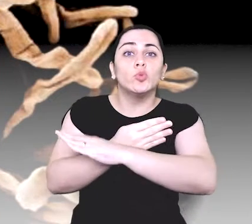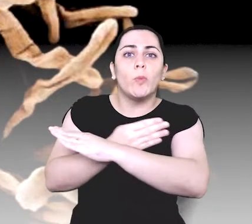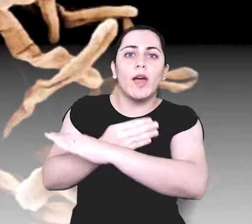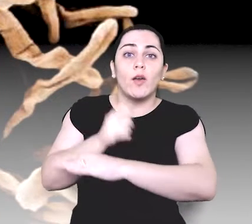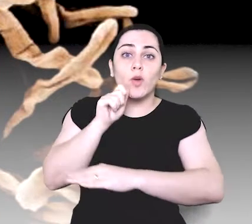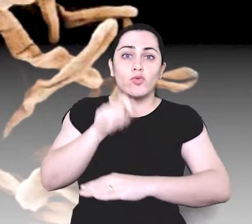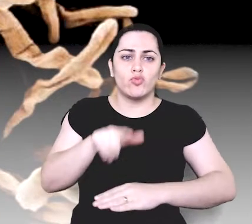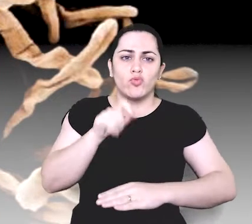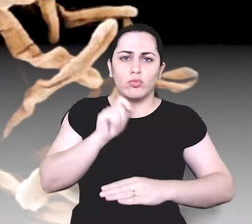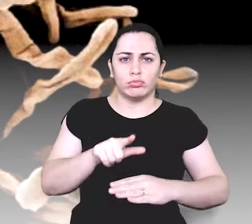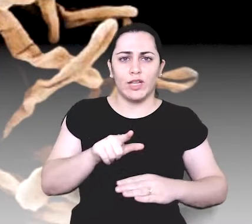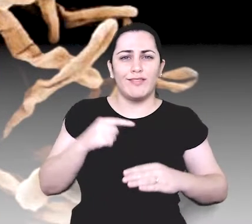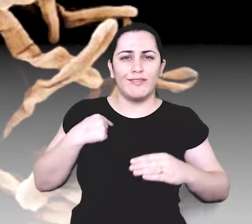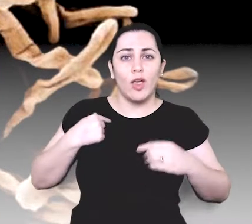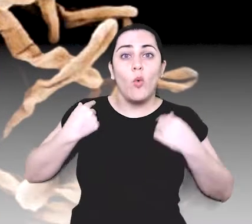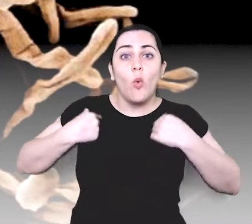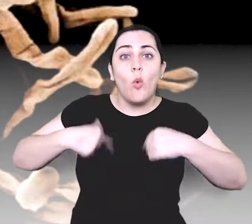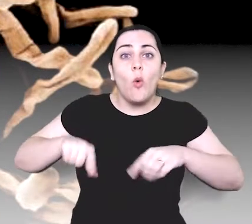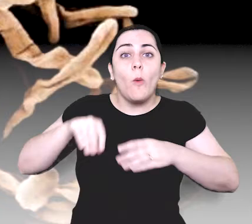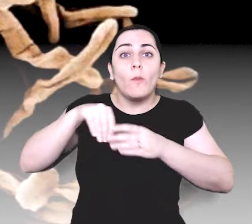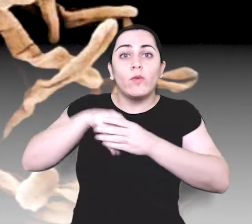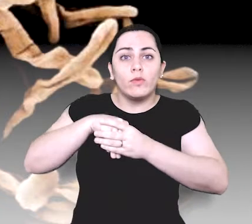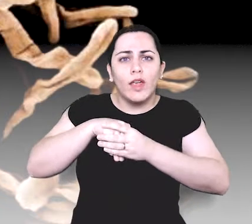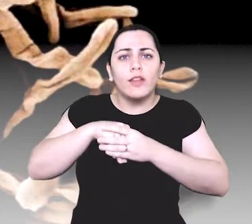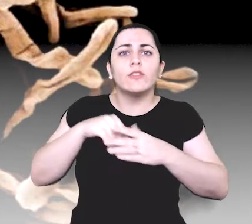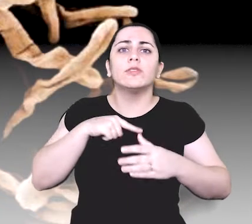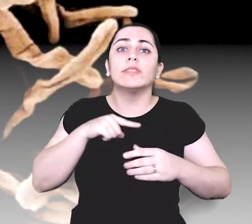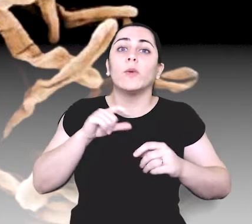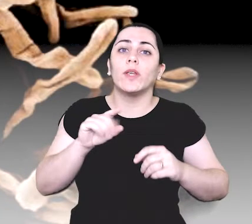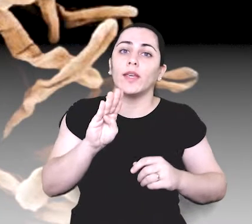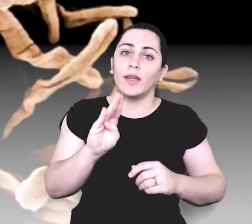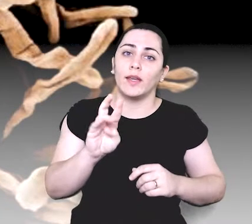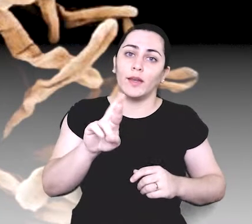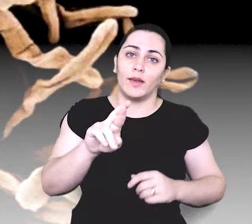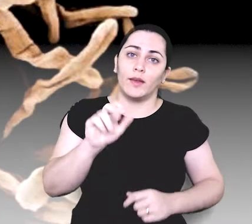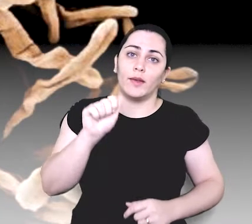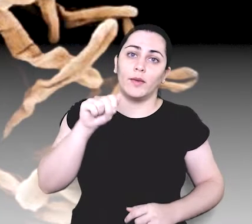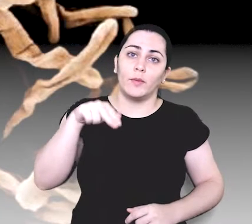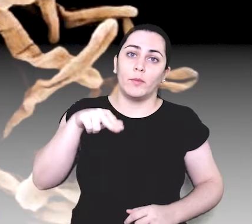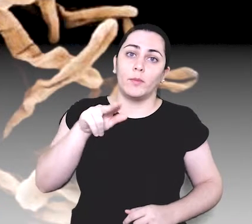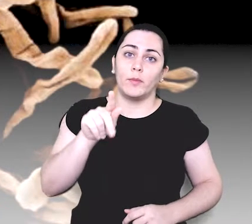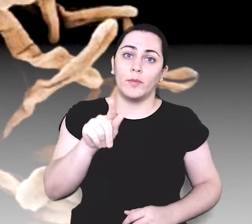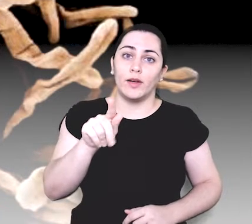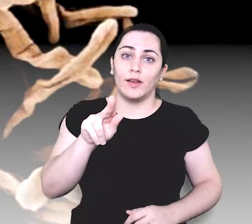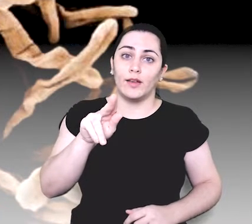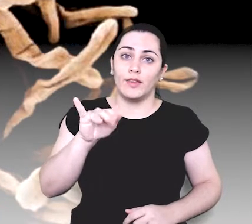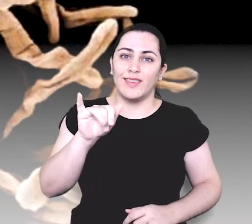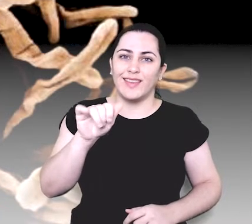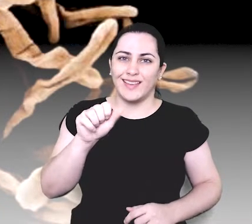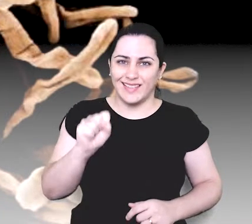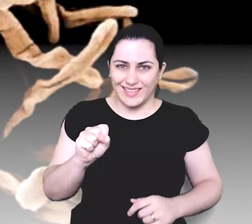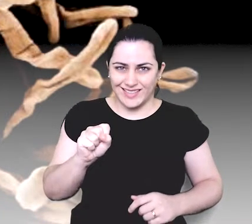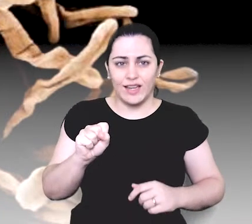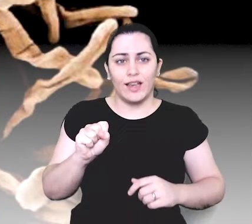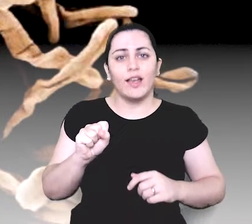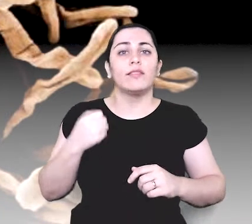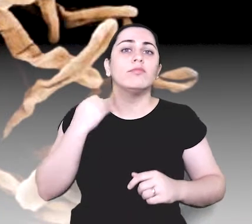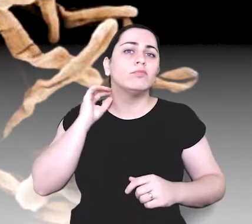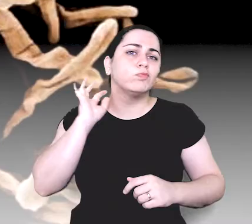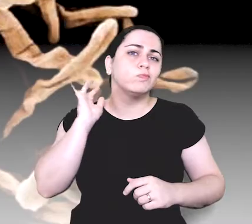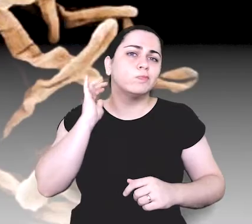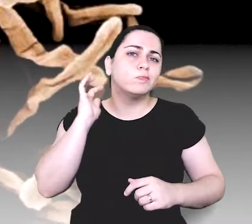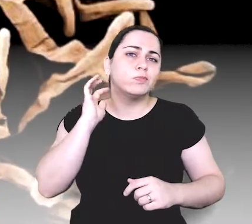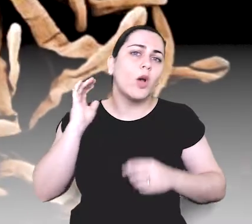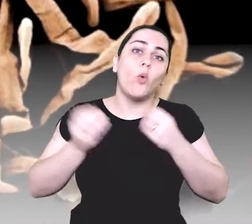recorte do corpo do tubarão, e esses filamentos são, na verdade, branquias em desenvolvimento, ainda fora da cavidade branquial.